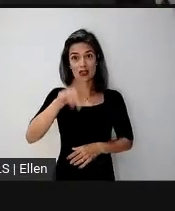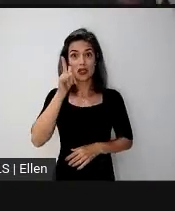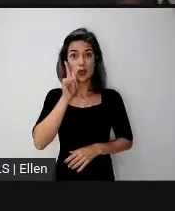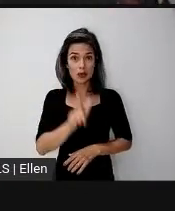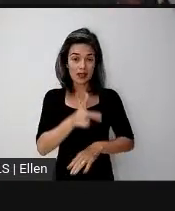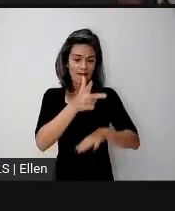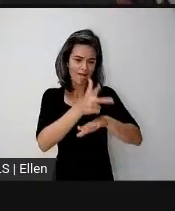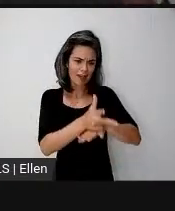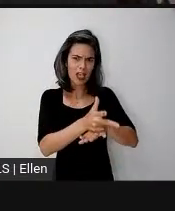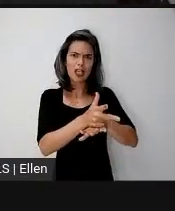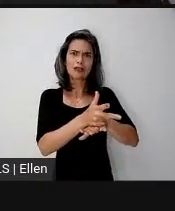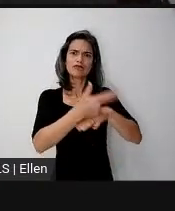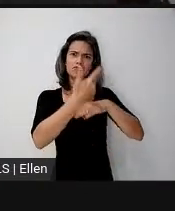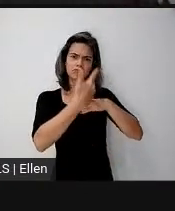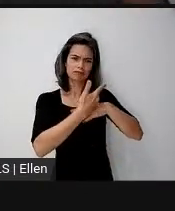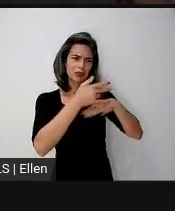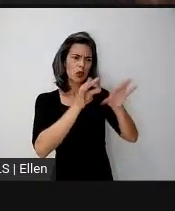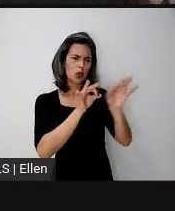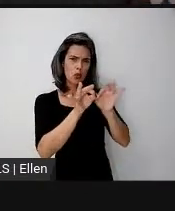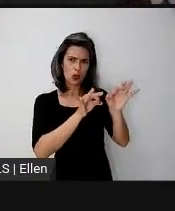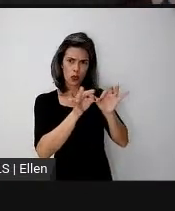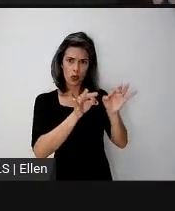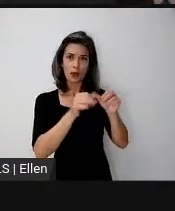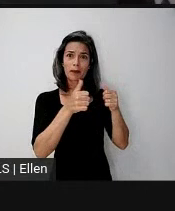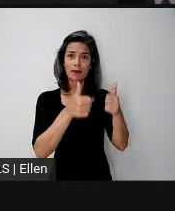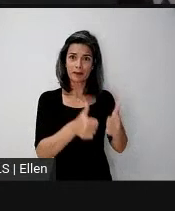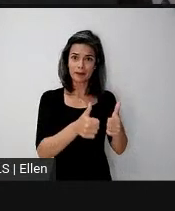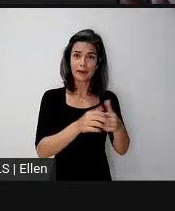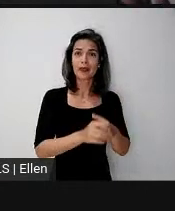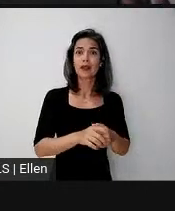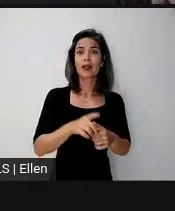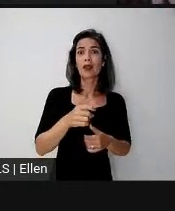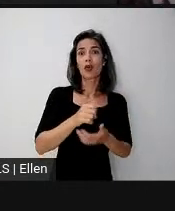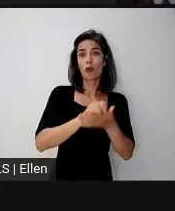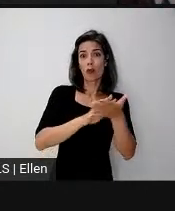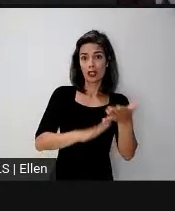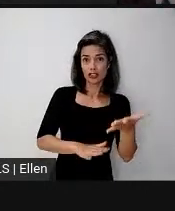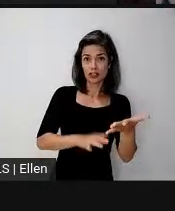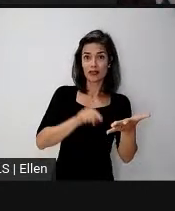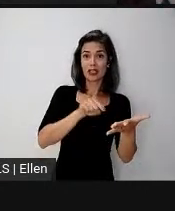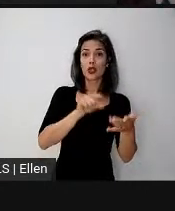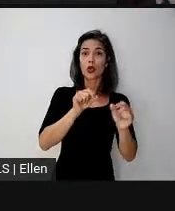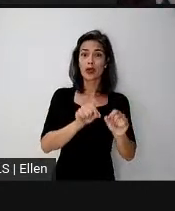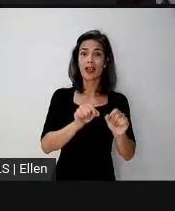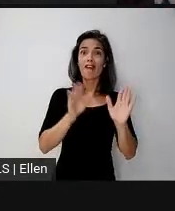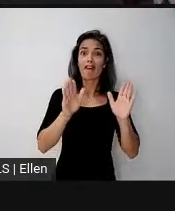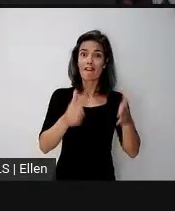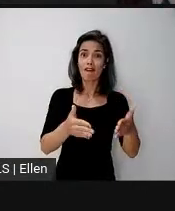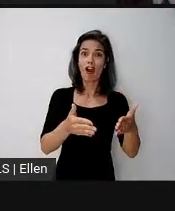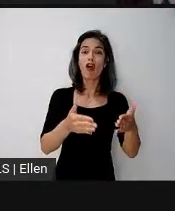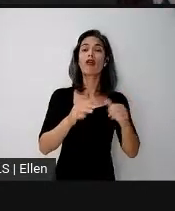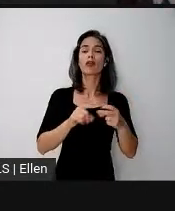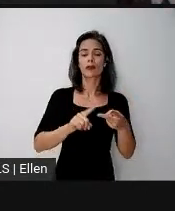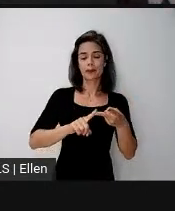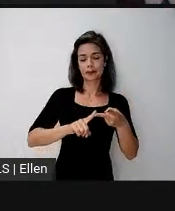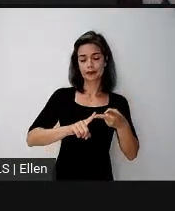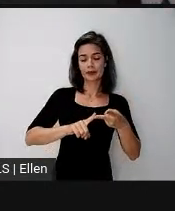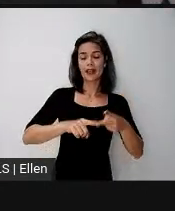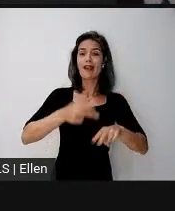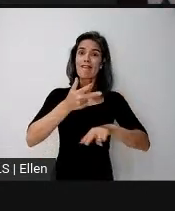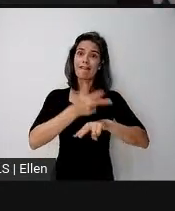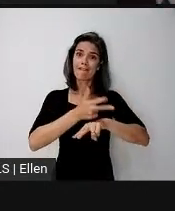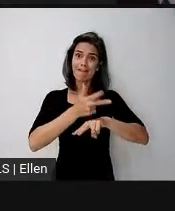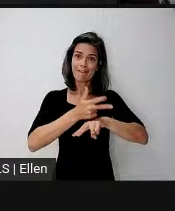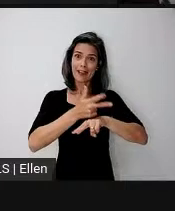vídeo, numa atividade, você já vai participar de um fórum, gravar um vídeo, subir ele em alguma plataforma de vídeo, estou